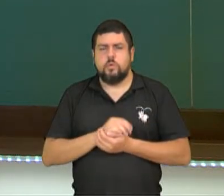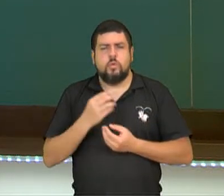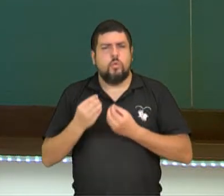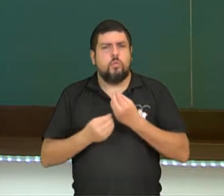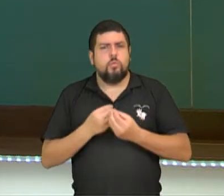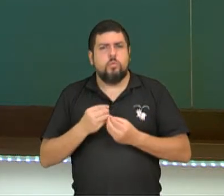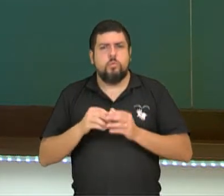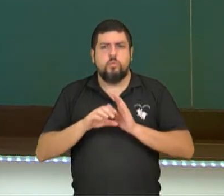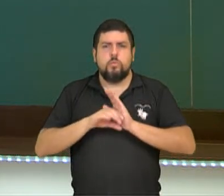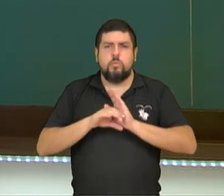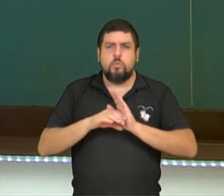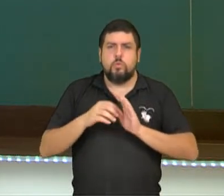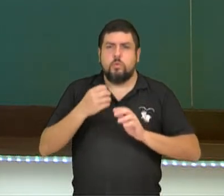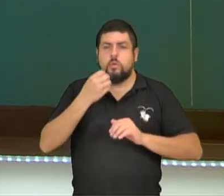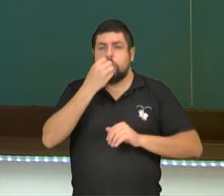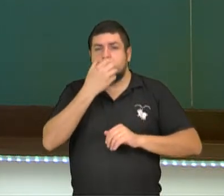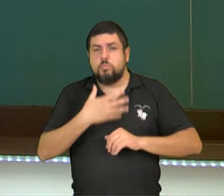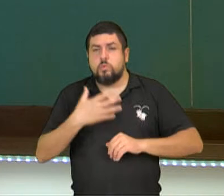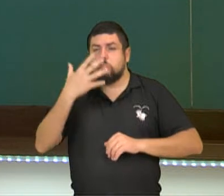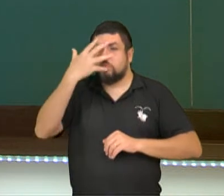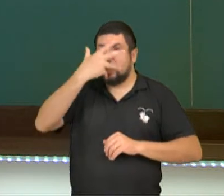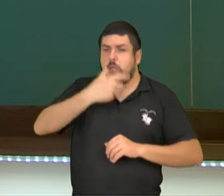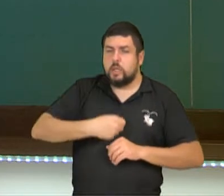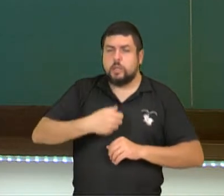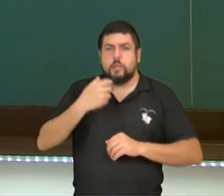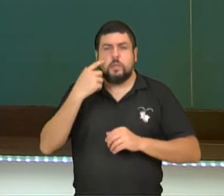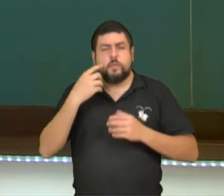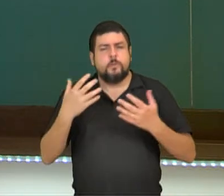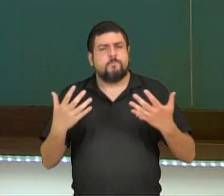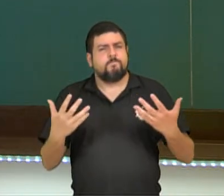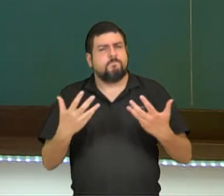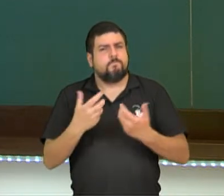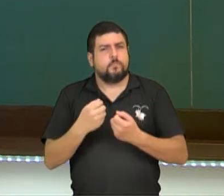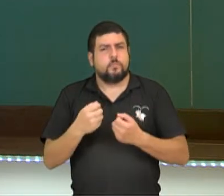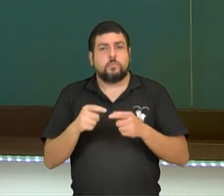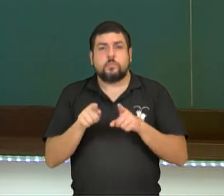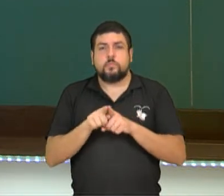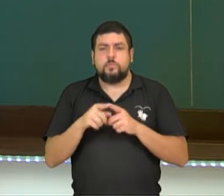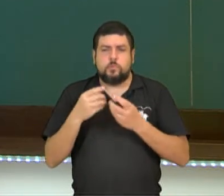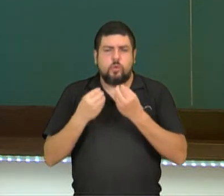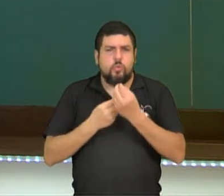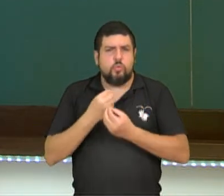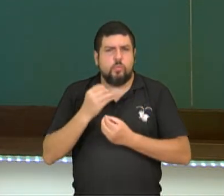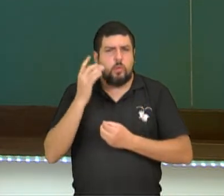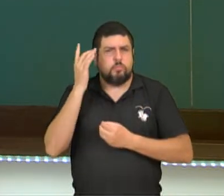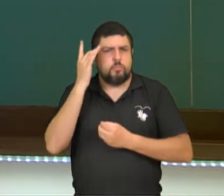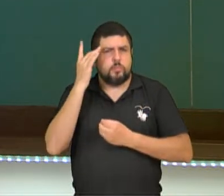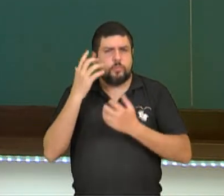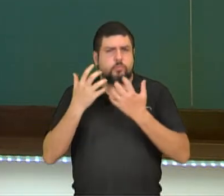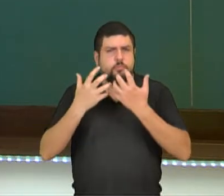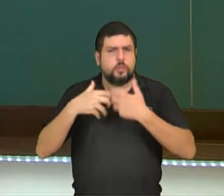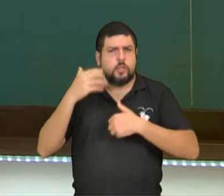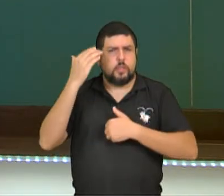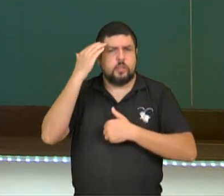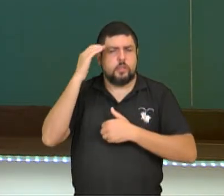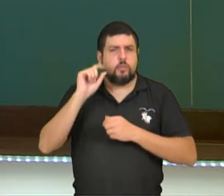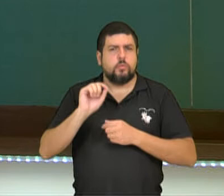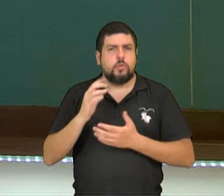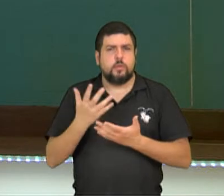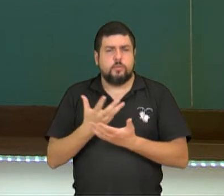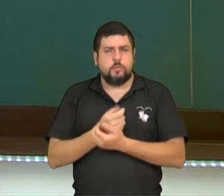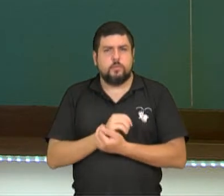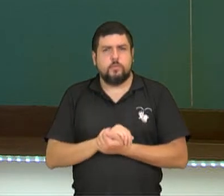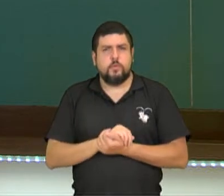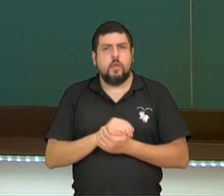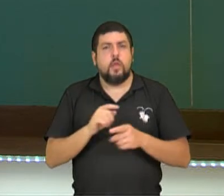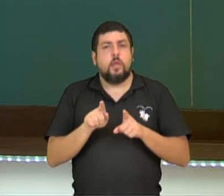beleza e a possibilidade de racionalmente entender o que é belo. E crítica da